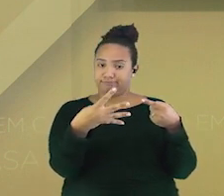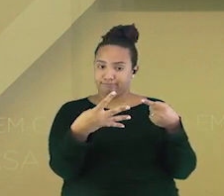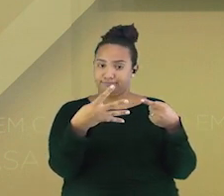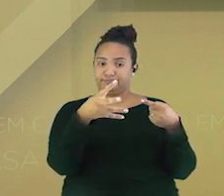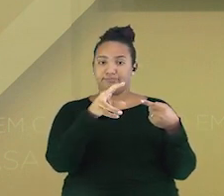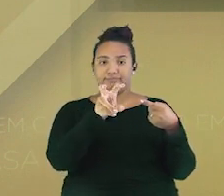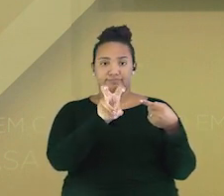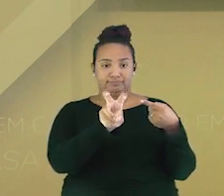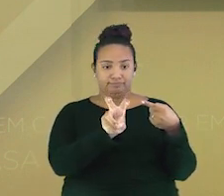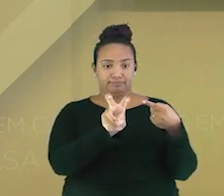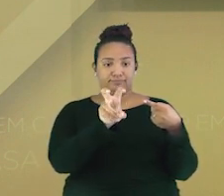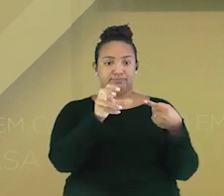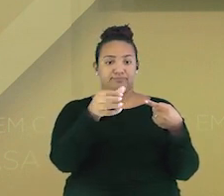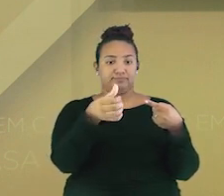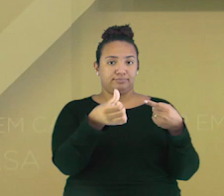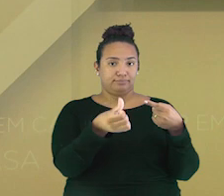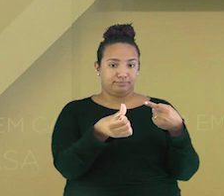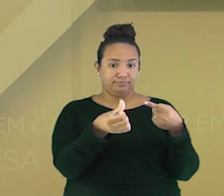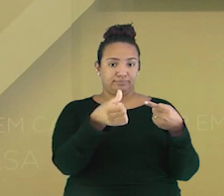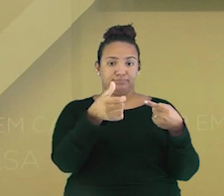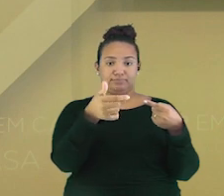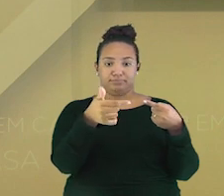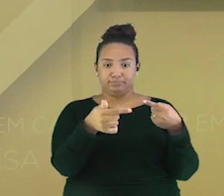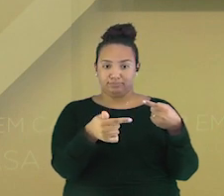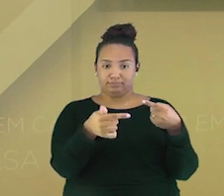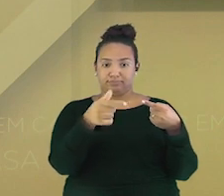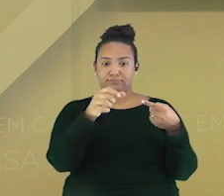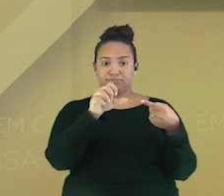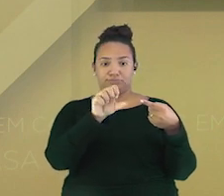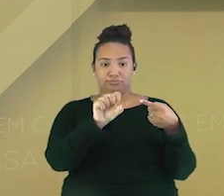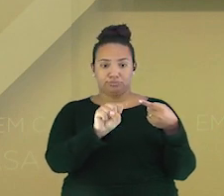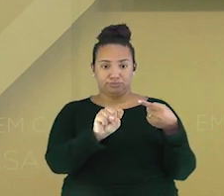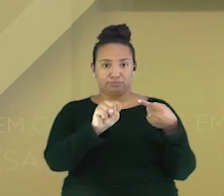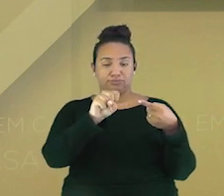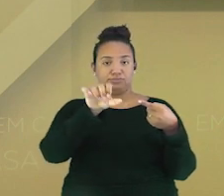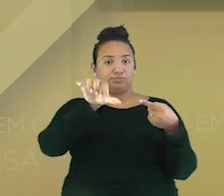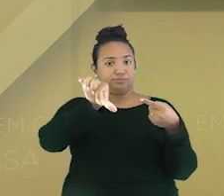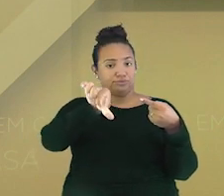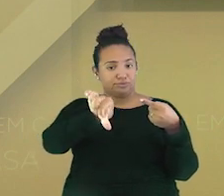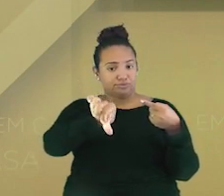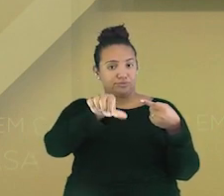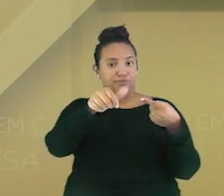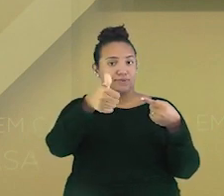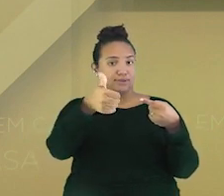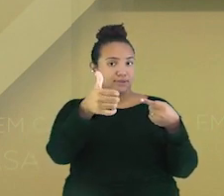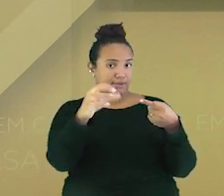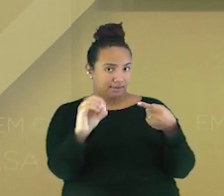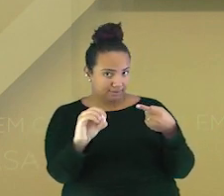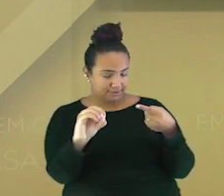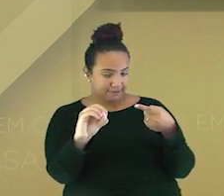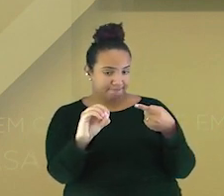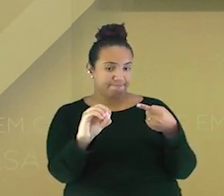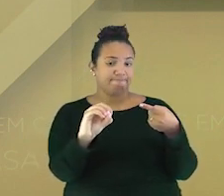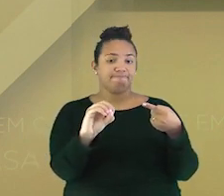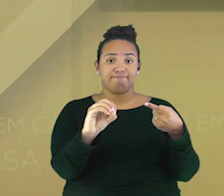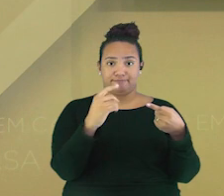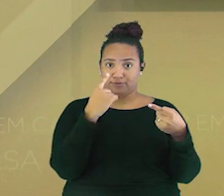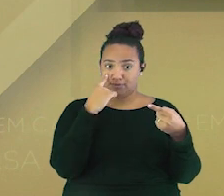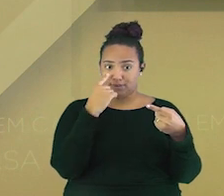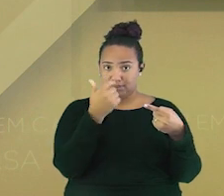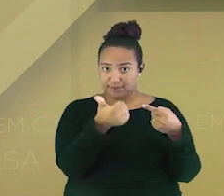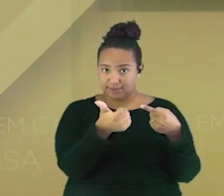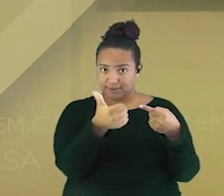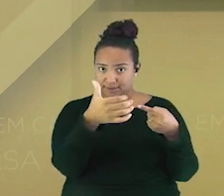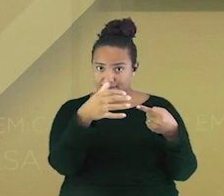4, 5, 6, 7, 8, 9, 10. Nós temos 10 números.